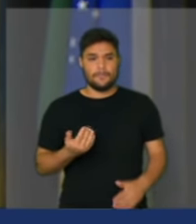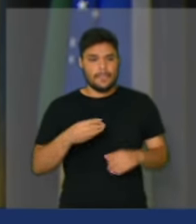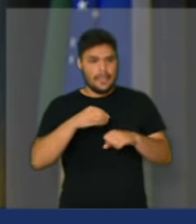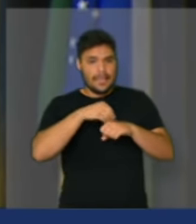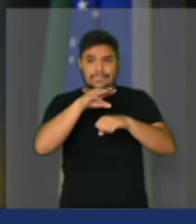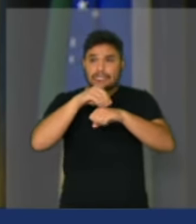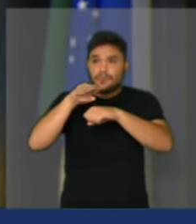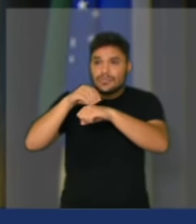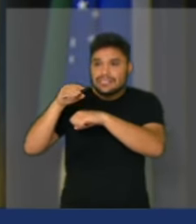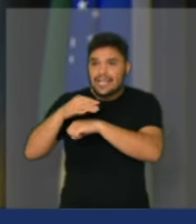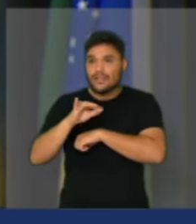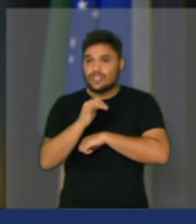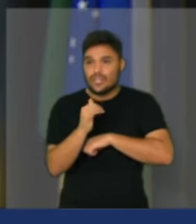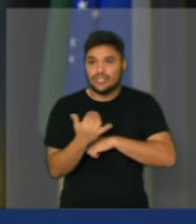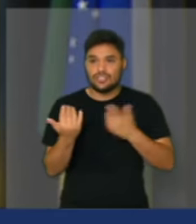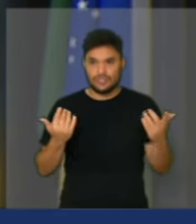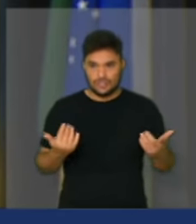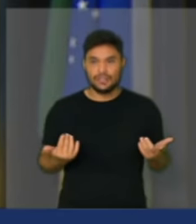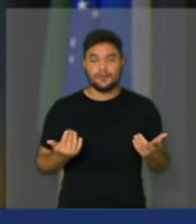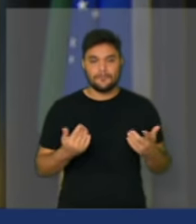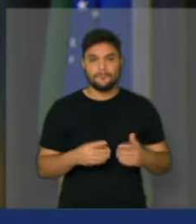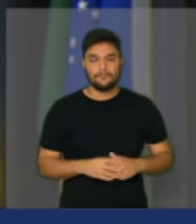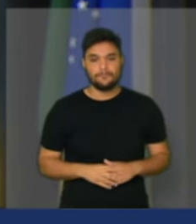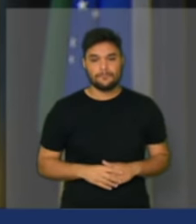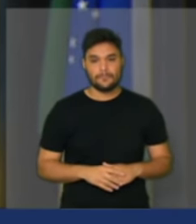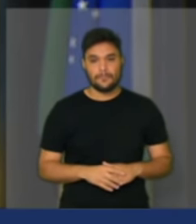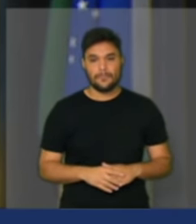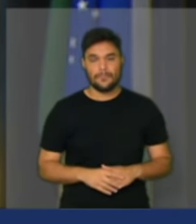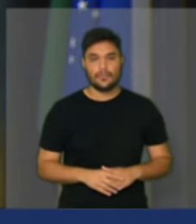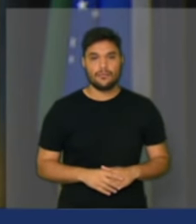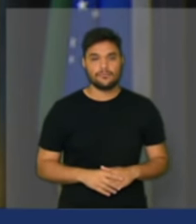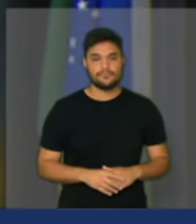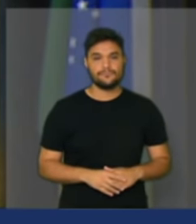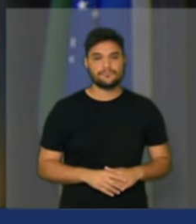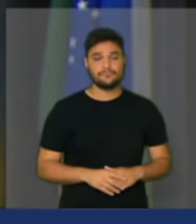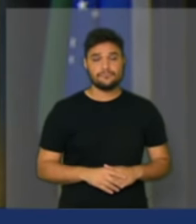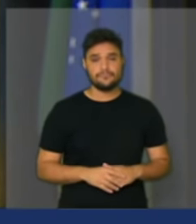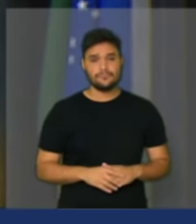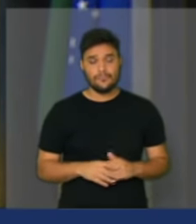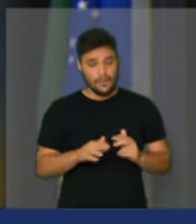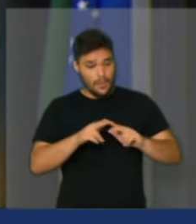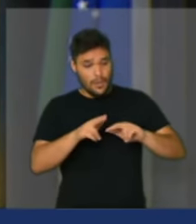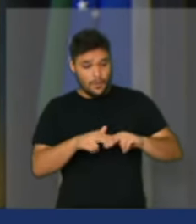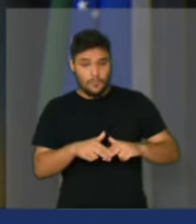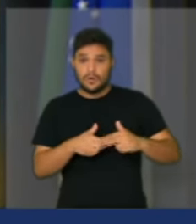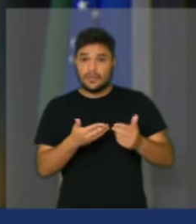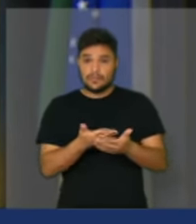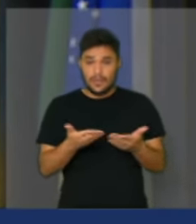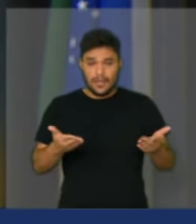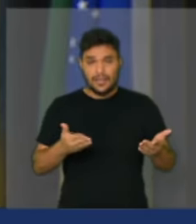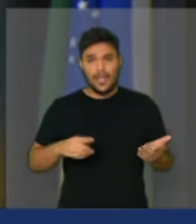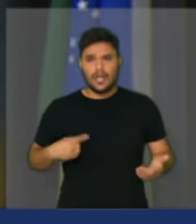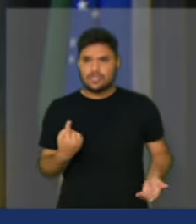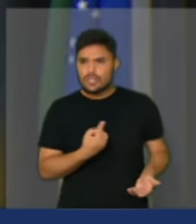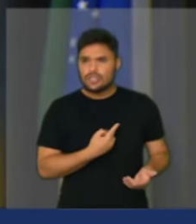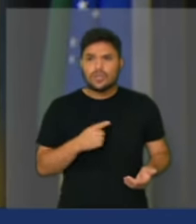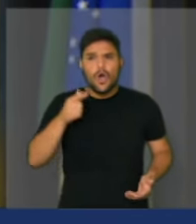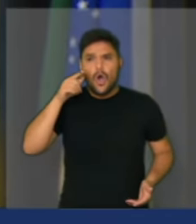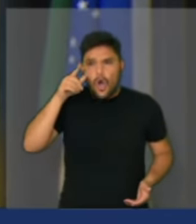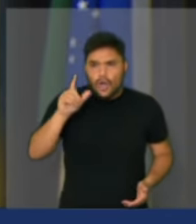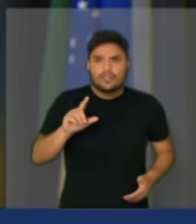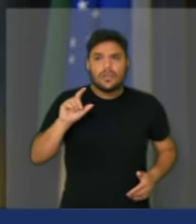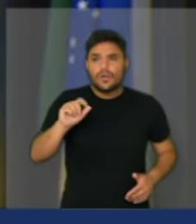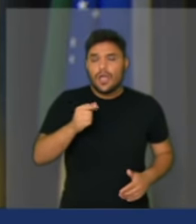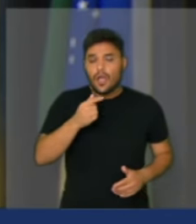energia dos centros produtores para os seus consumidores. E, diante do quadro, fomos surpreendidos ontem com